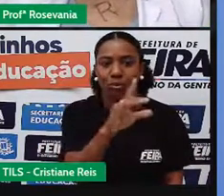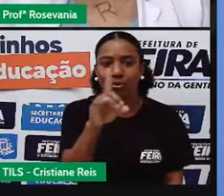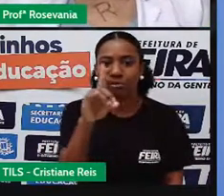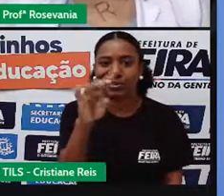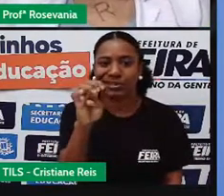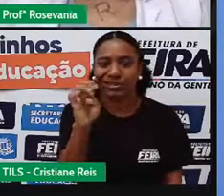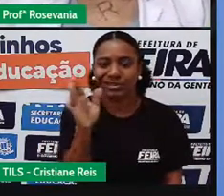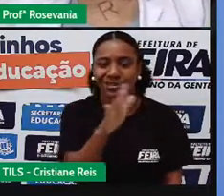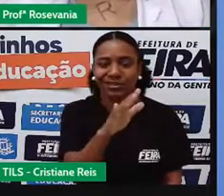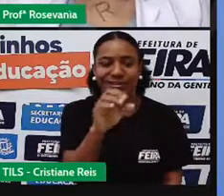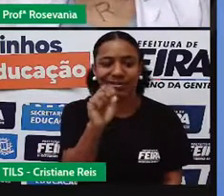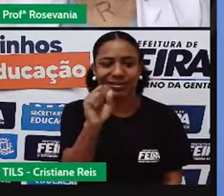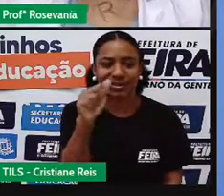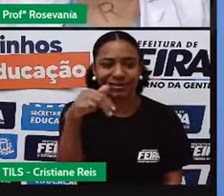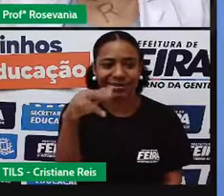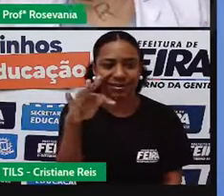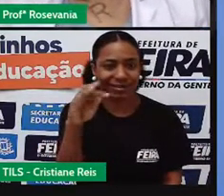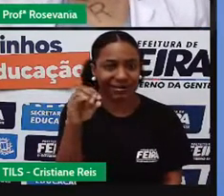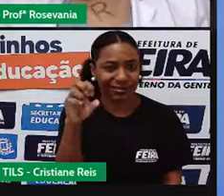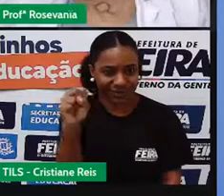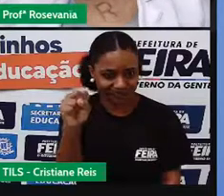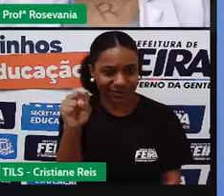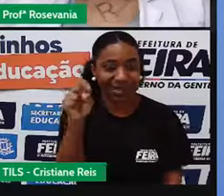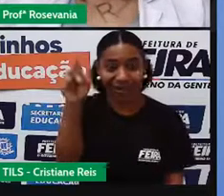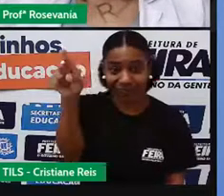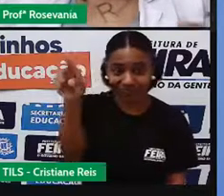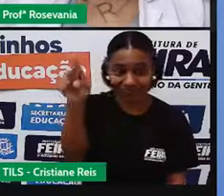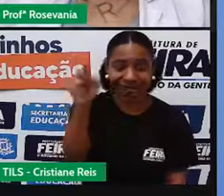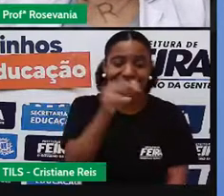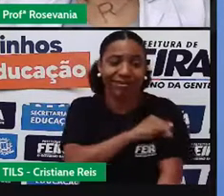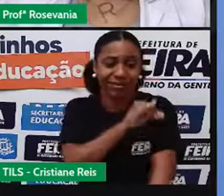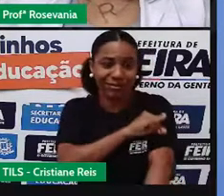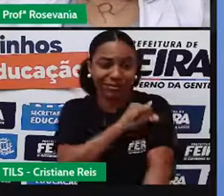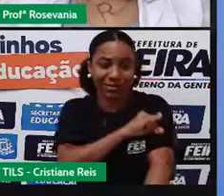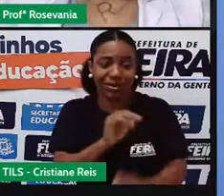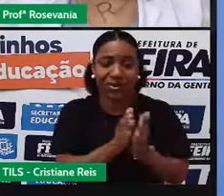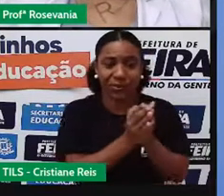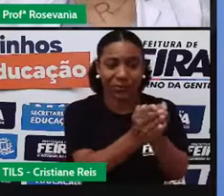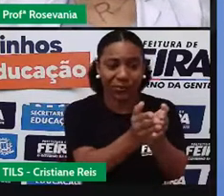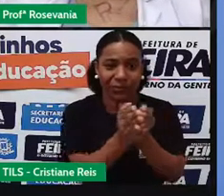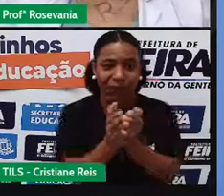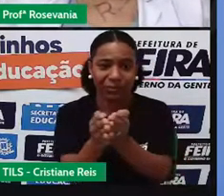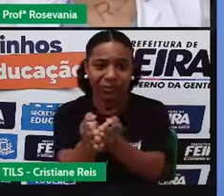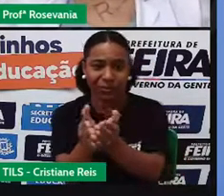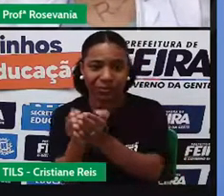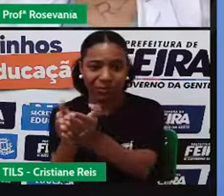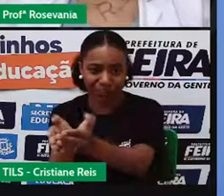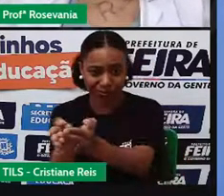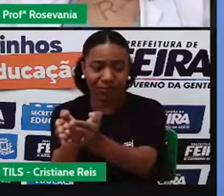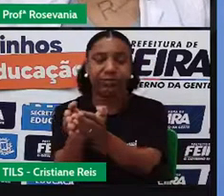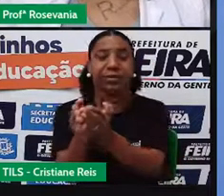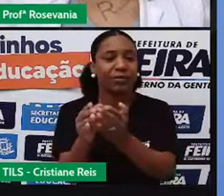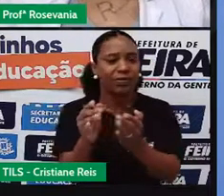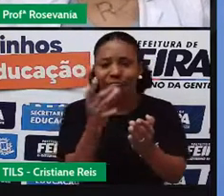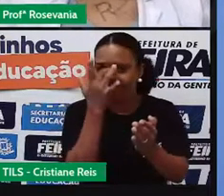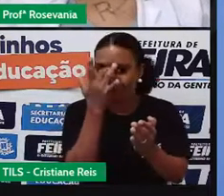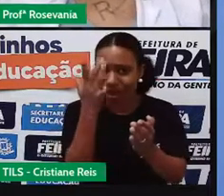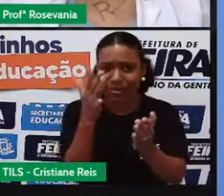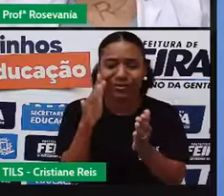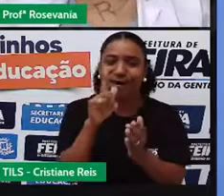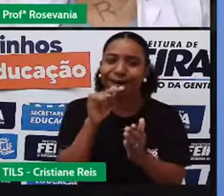né, infelizmente, como lado negativo, a baixa velocidade, porque ele tem a velocidade específica dele, né, lá do oceano, a